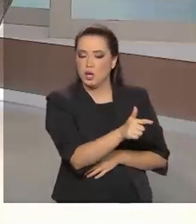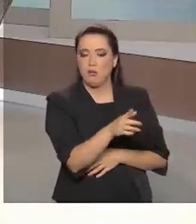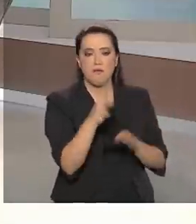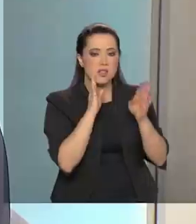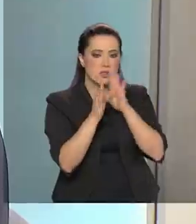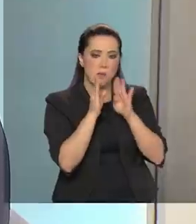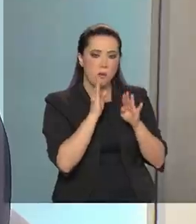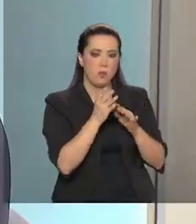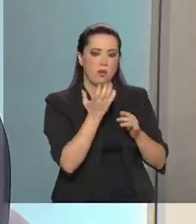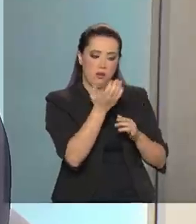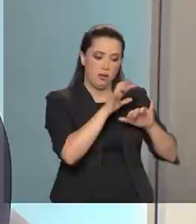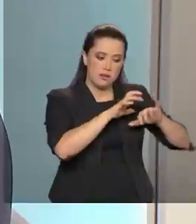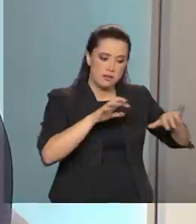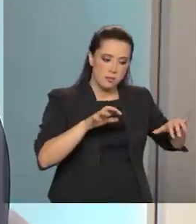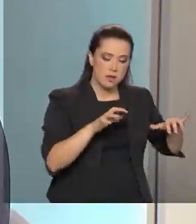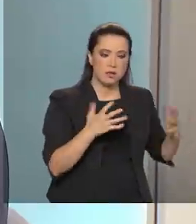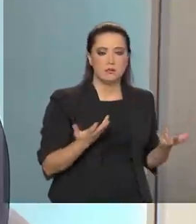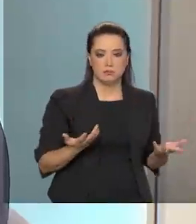titular.